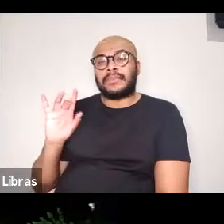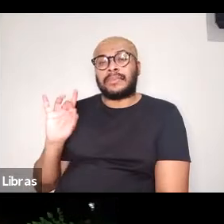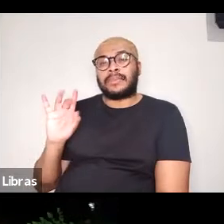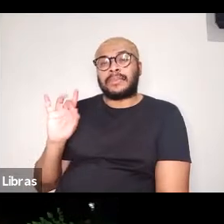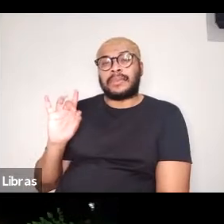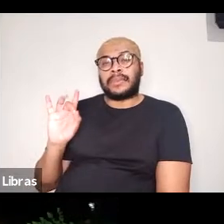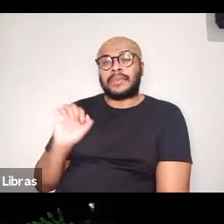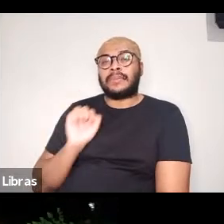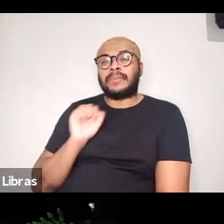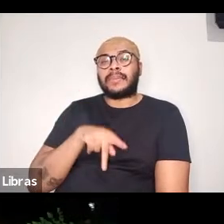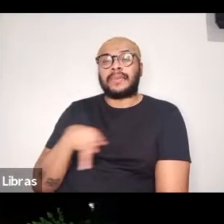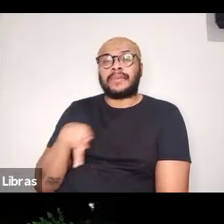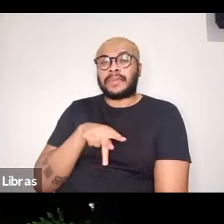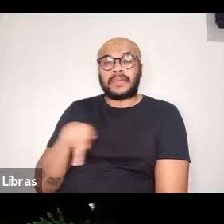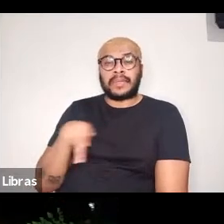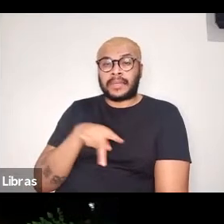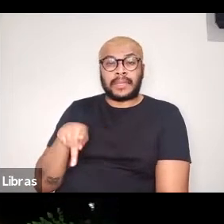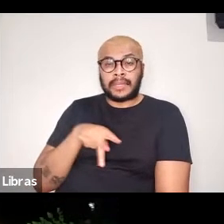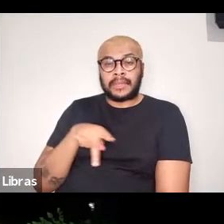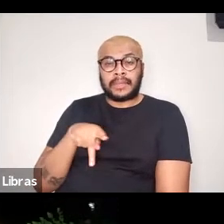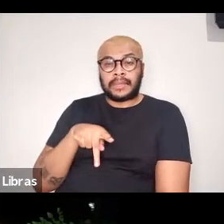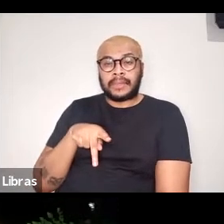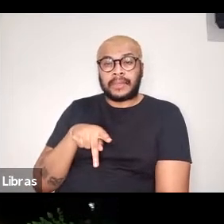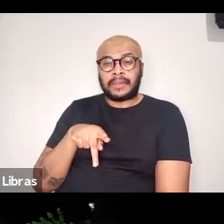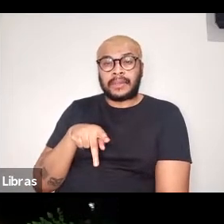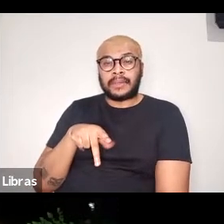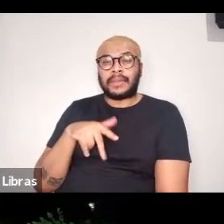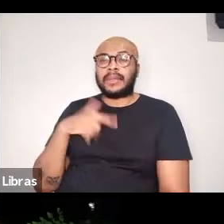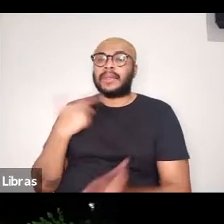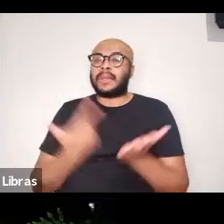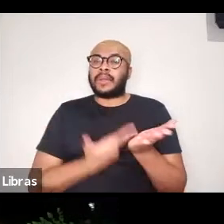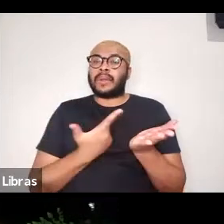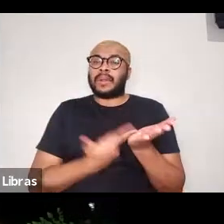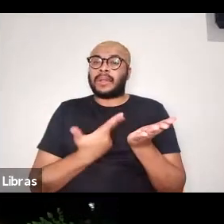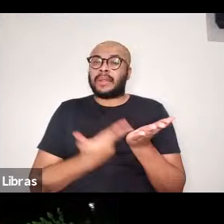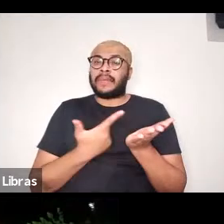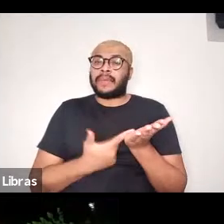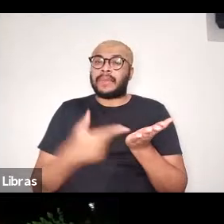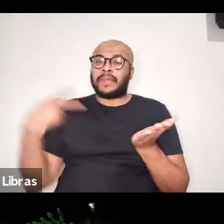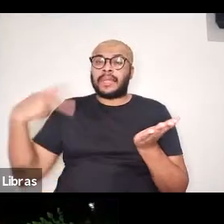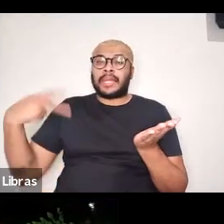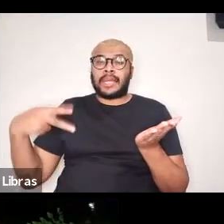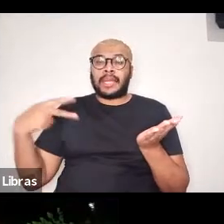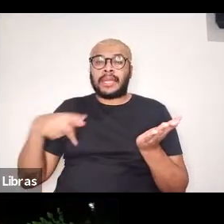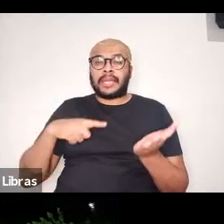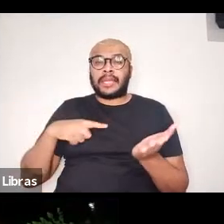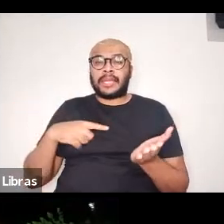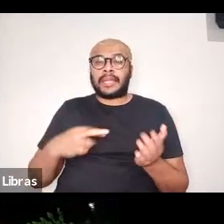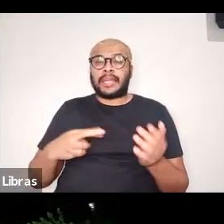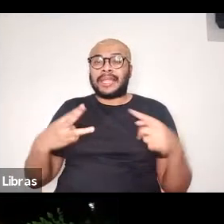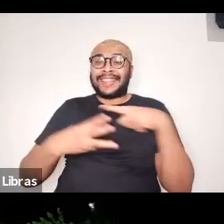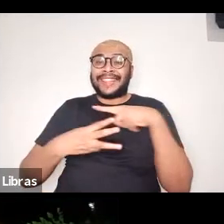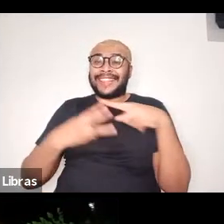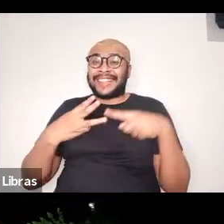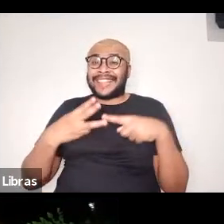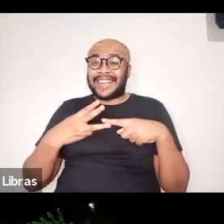professoras, àqueles professores que os livros deles têm ao menos três resenhas.